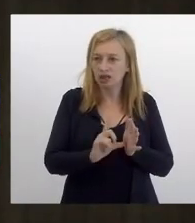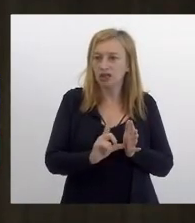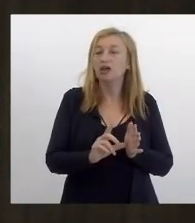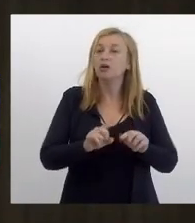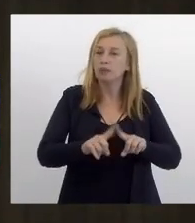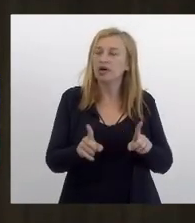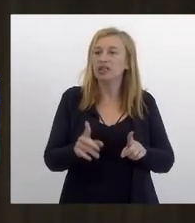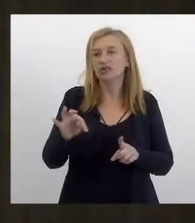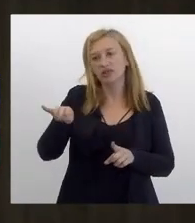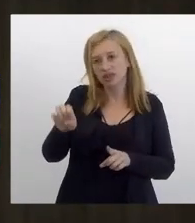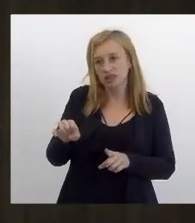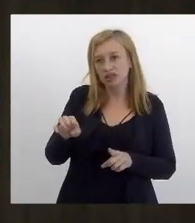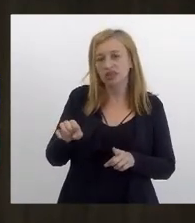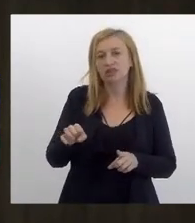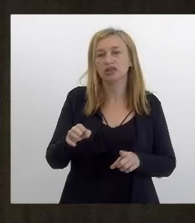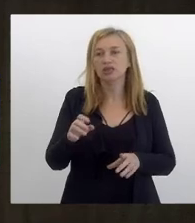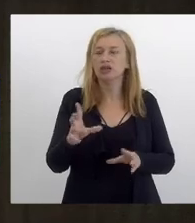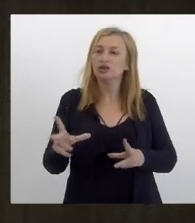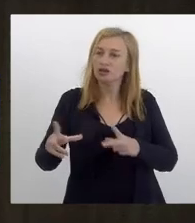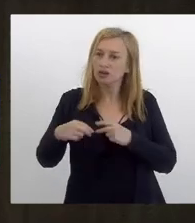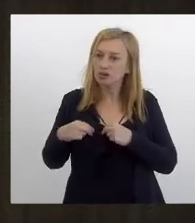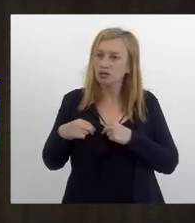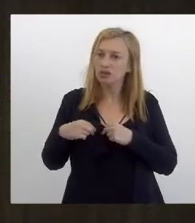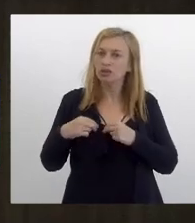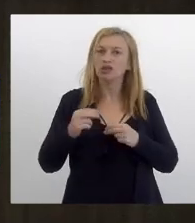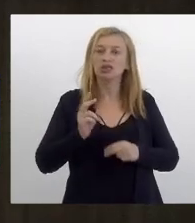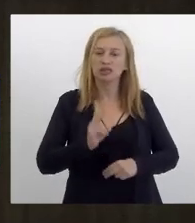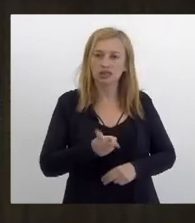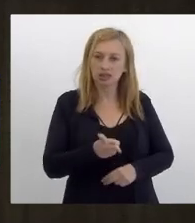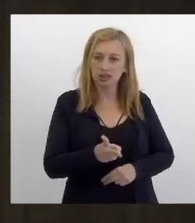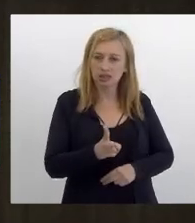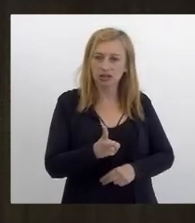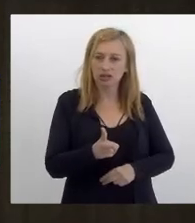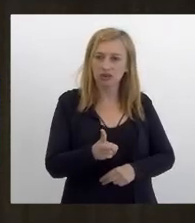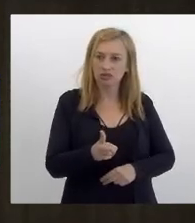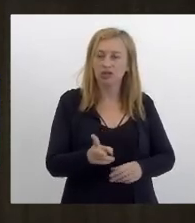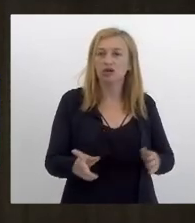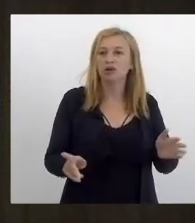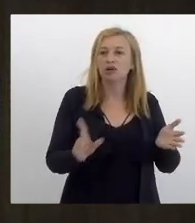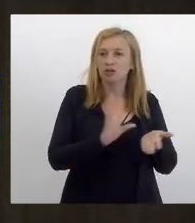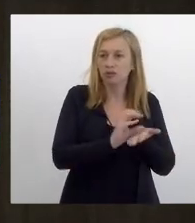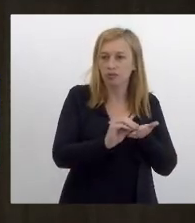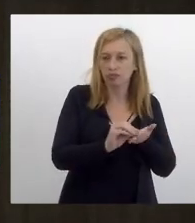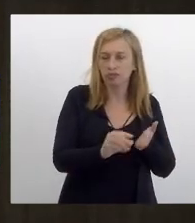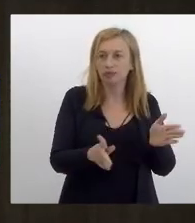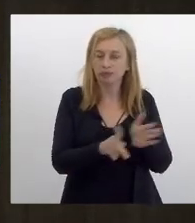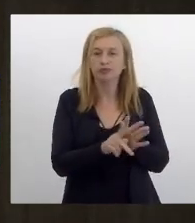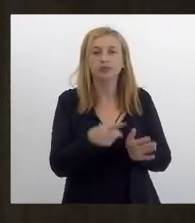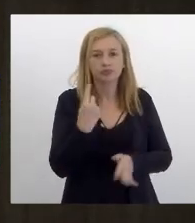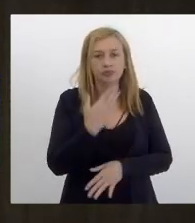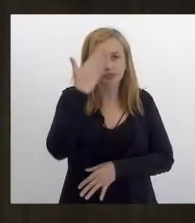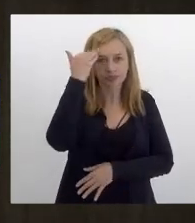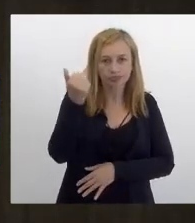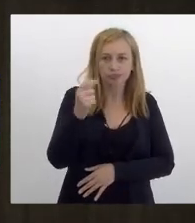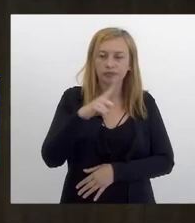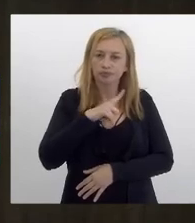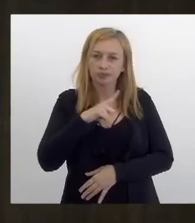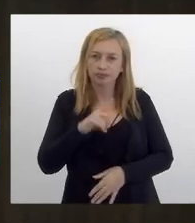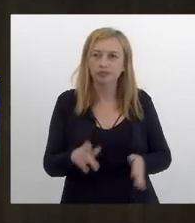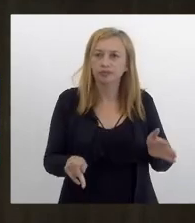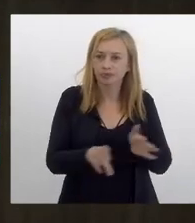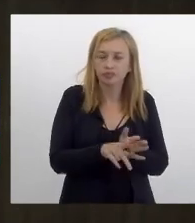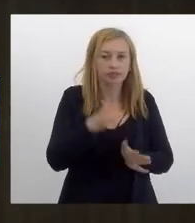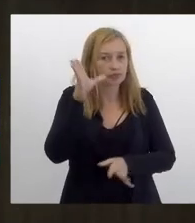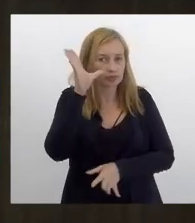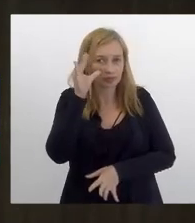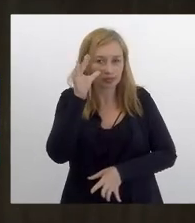protocolado e promovido as diligências necessárias para que o projeto viesse a pauta todos nós sabemos que quando há um projeto de